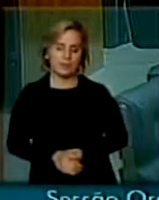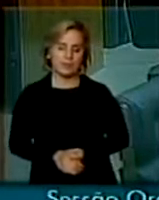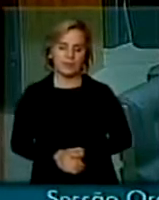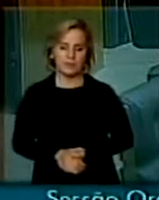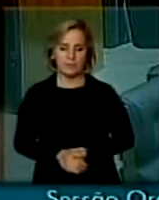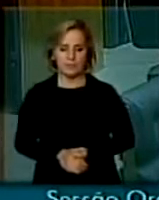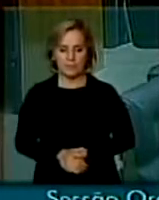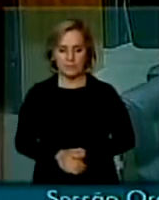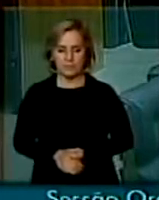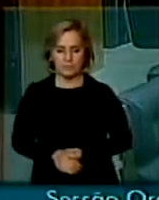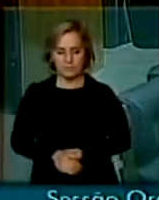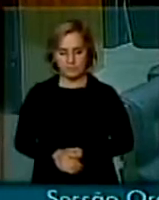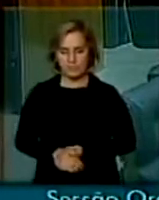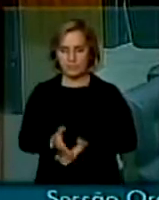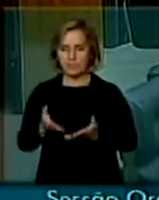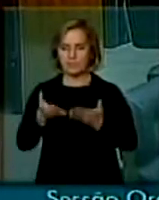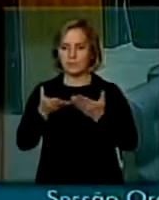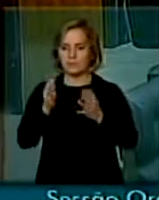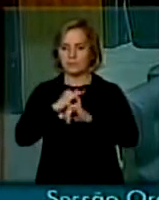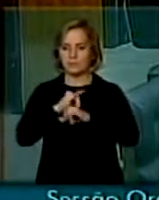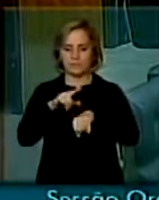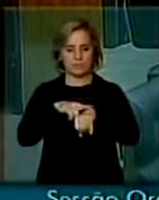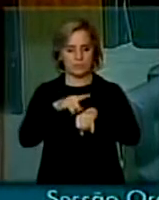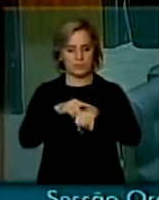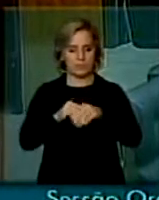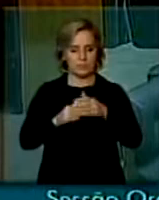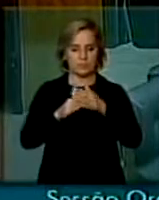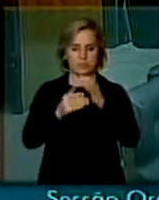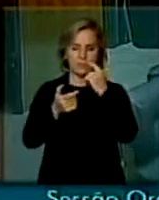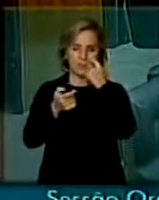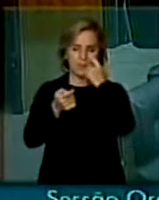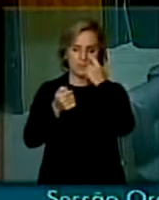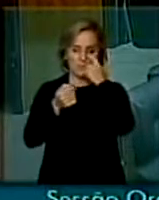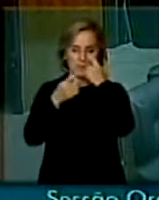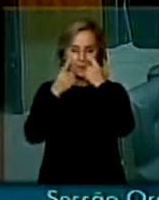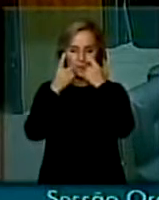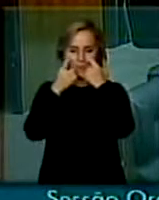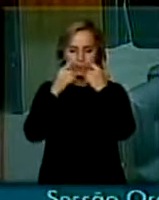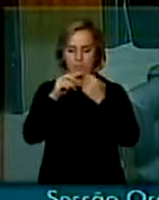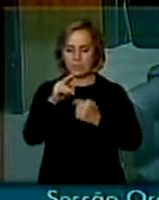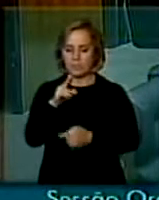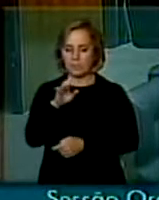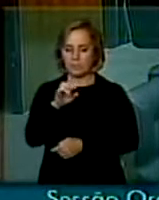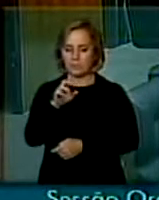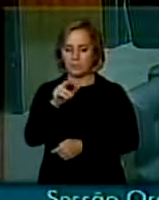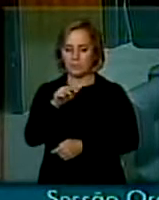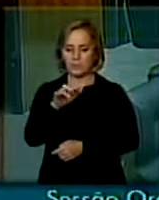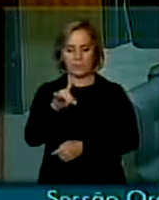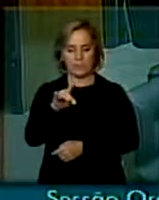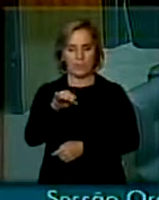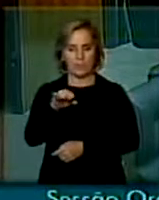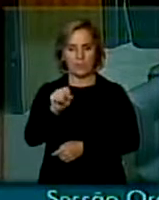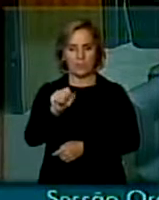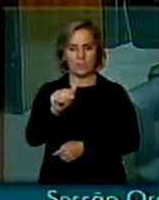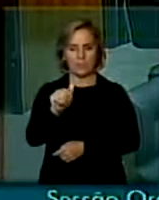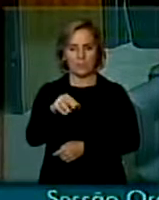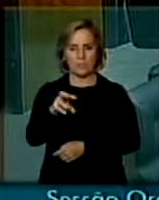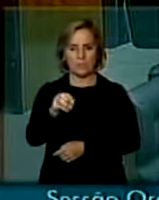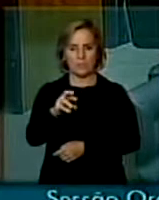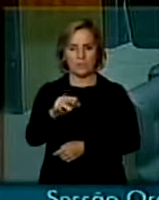Para o pronunciamento pequeno expediente, consta a palavra o deputado Hernandes Zamorim, PTB, Rondônia.